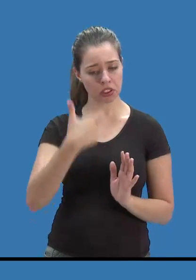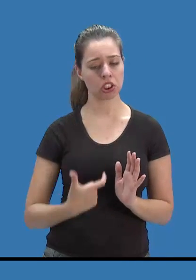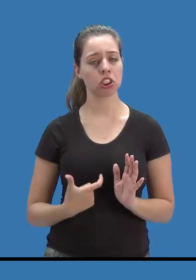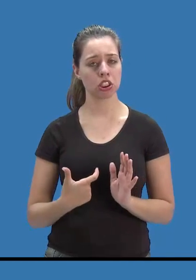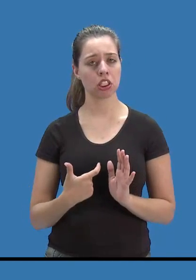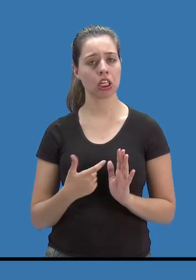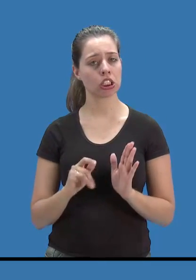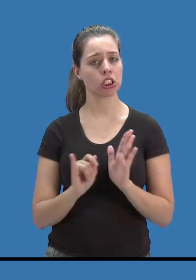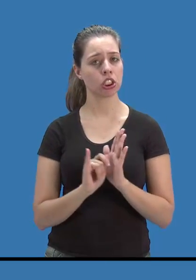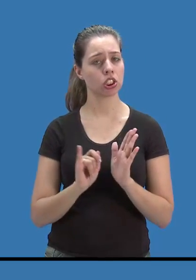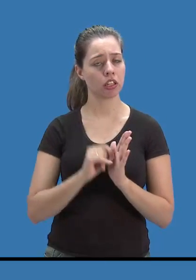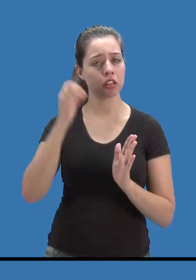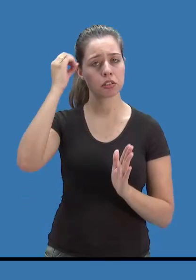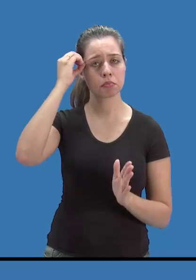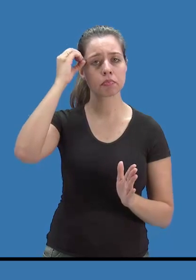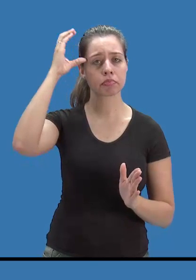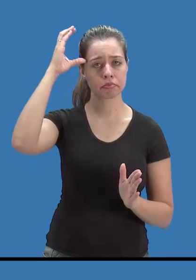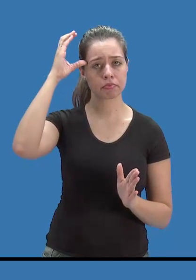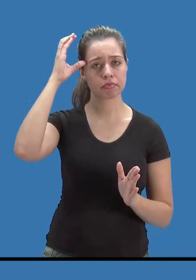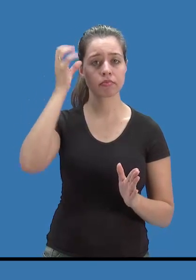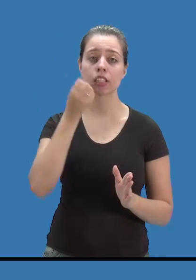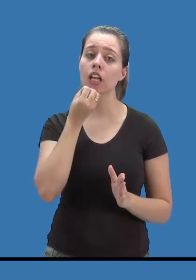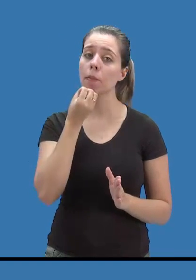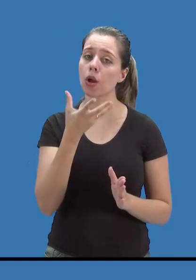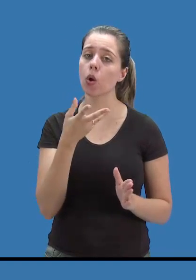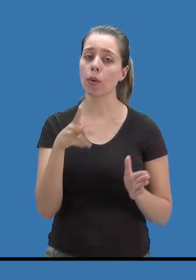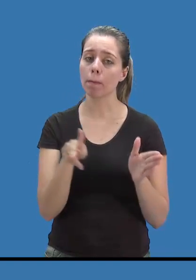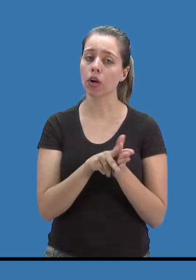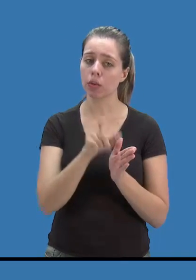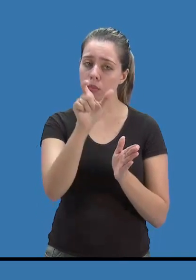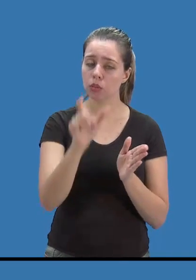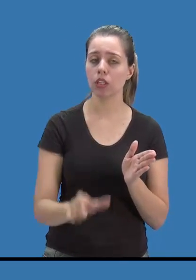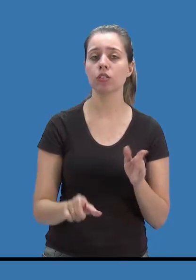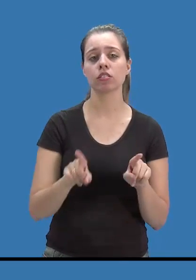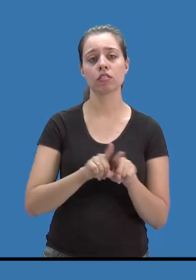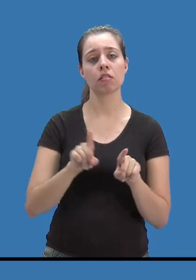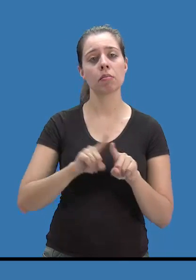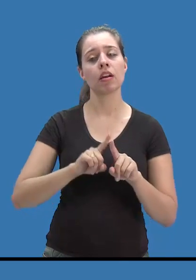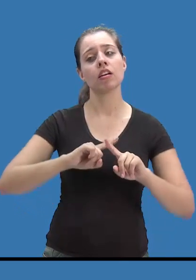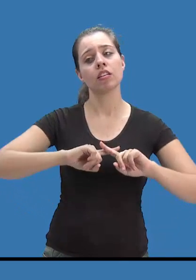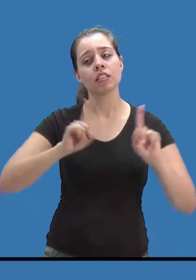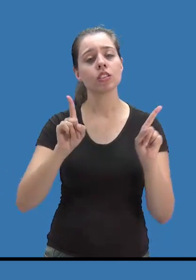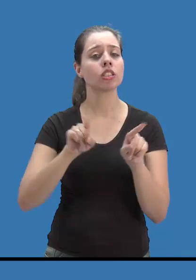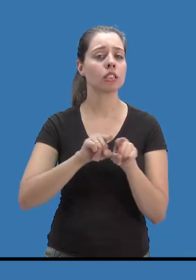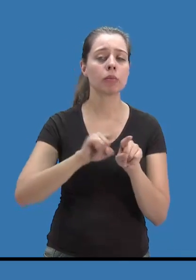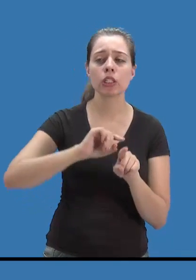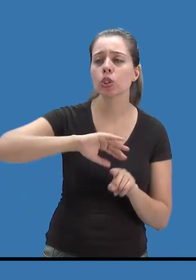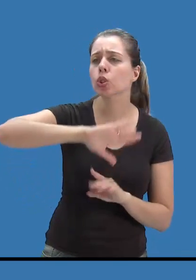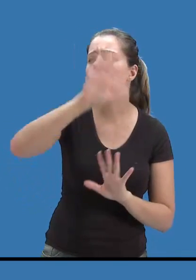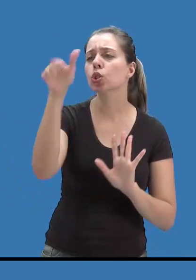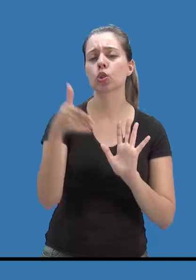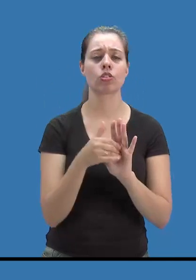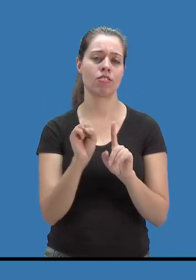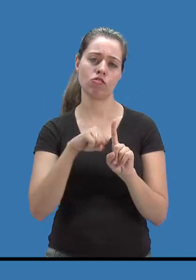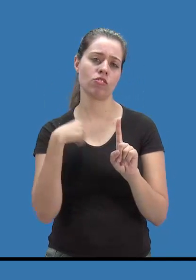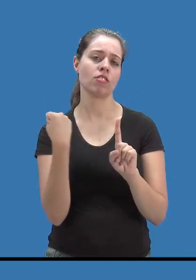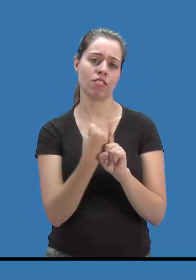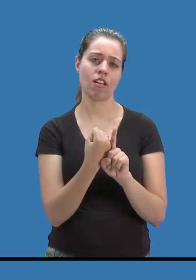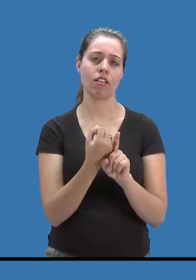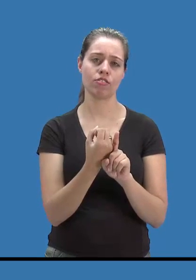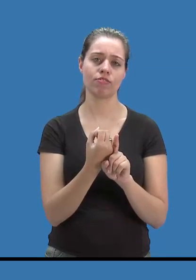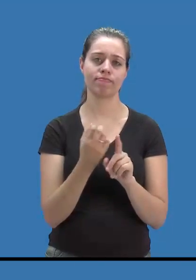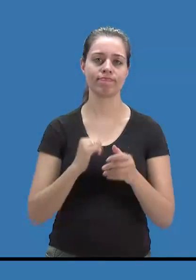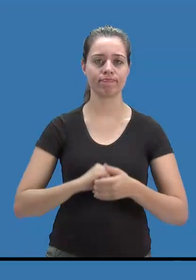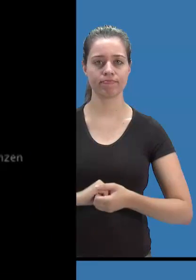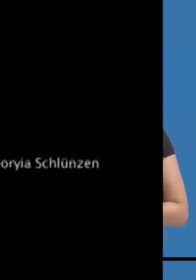identidade de altas habilidades. Então ele beneficia não somente o próprio sujeito, mas a comunidade em que ele vive, a sociedade em que ele